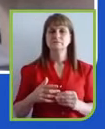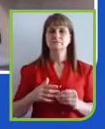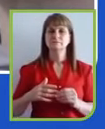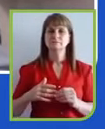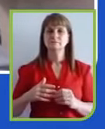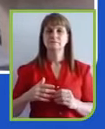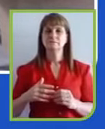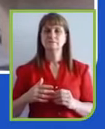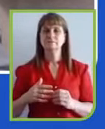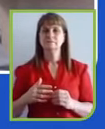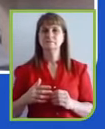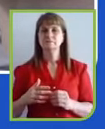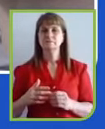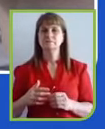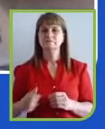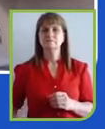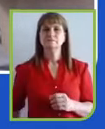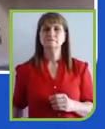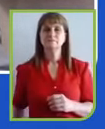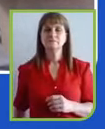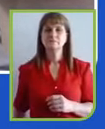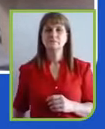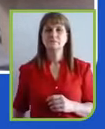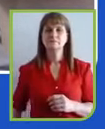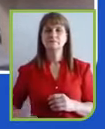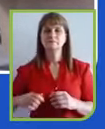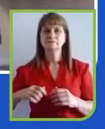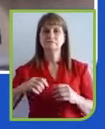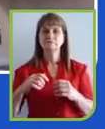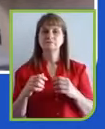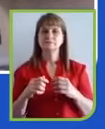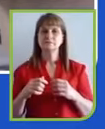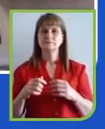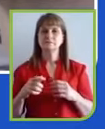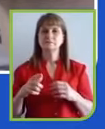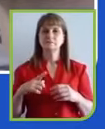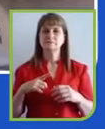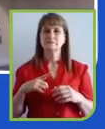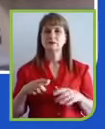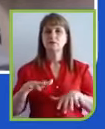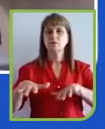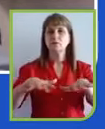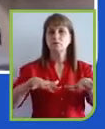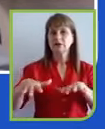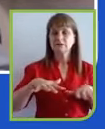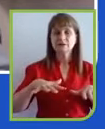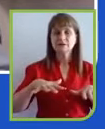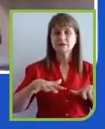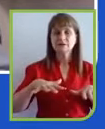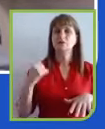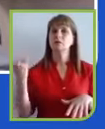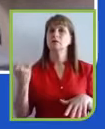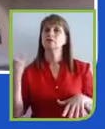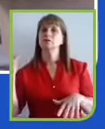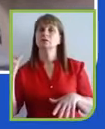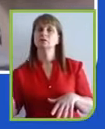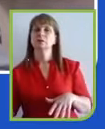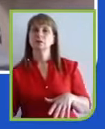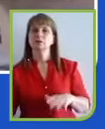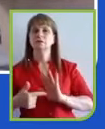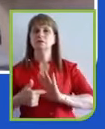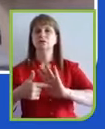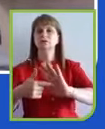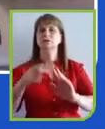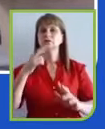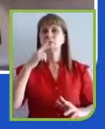todas as áreas internas, e gerando uma mobilização fantástica e já está trazendo resultado. Nós esperamos aí